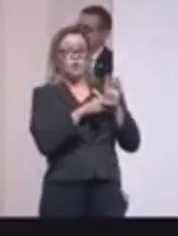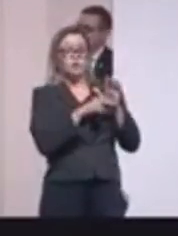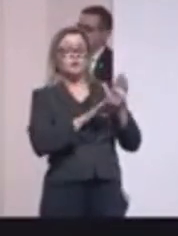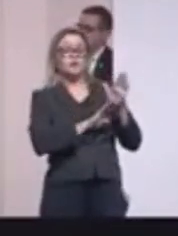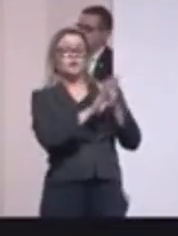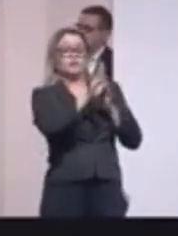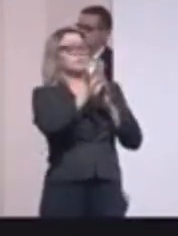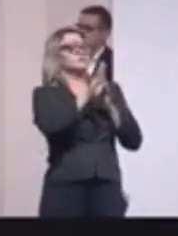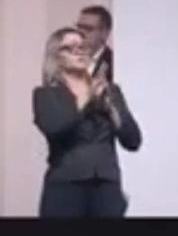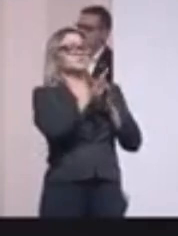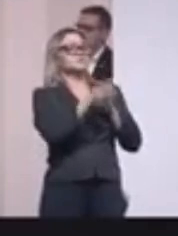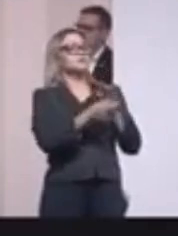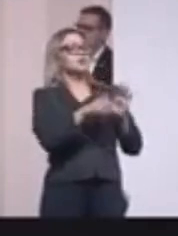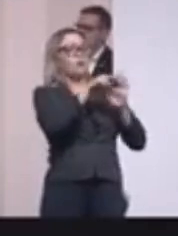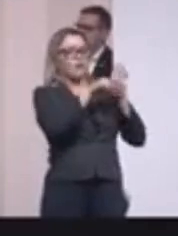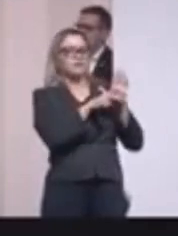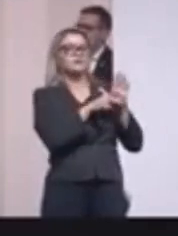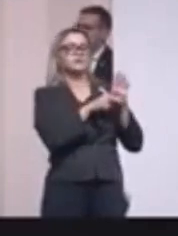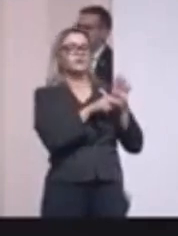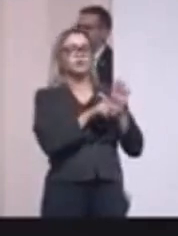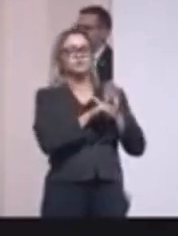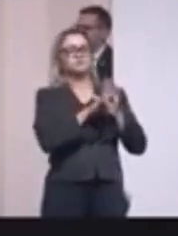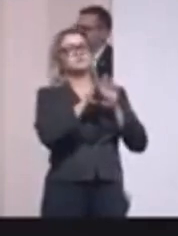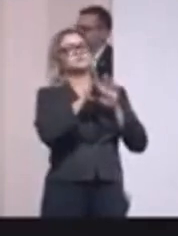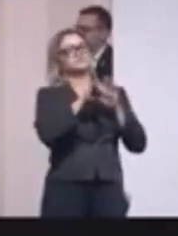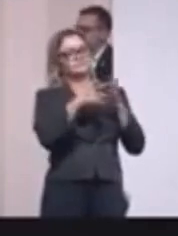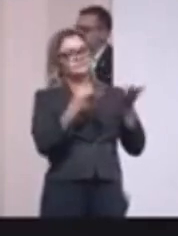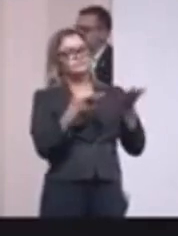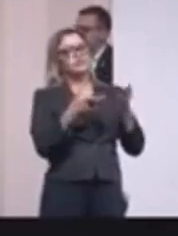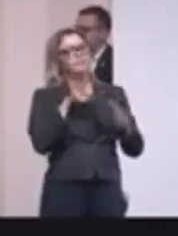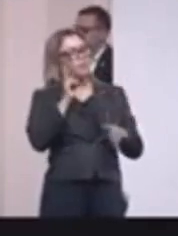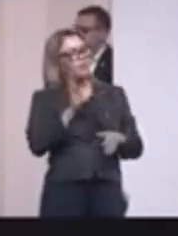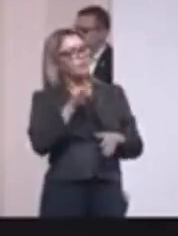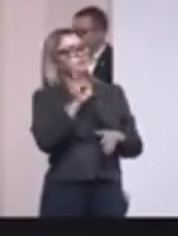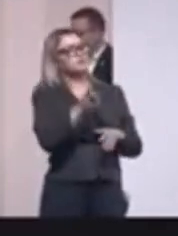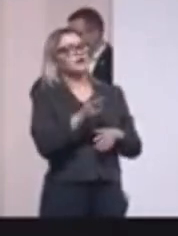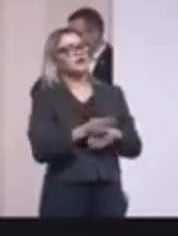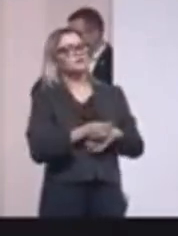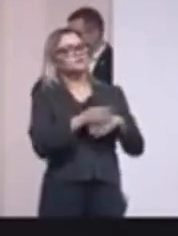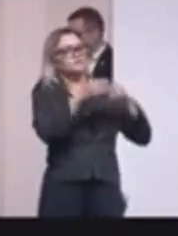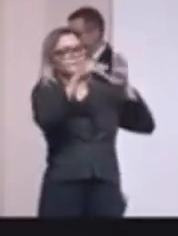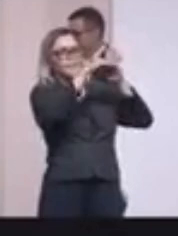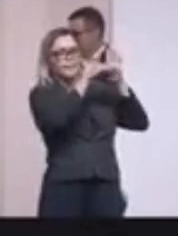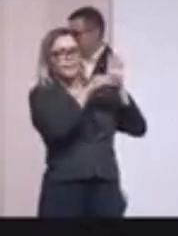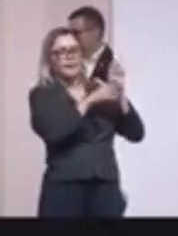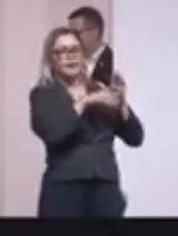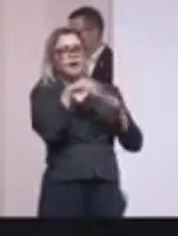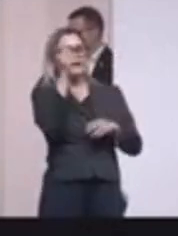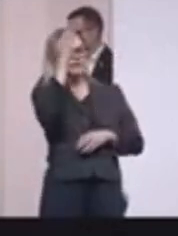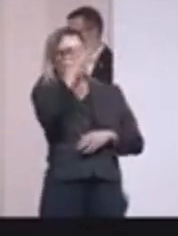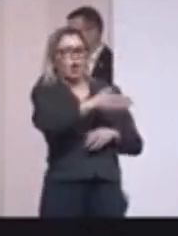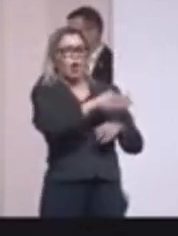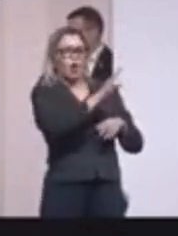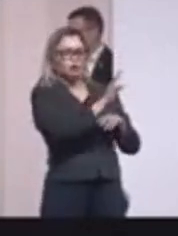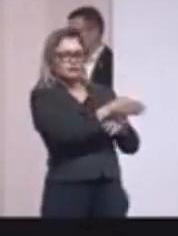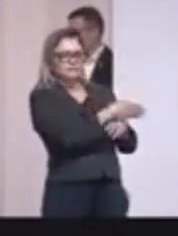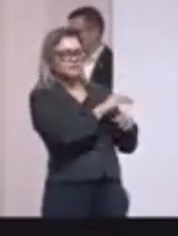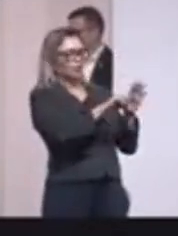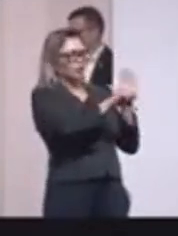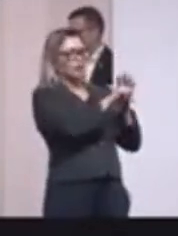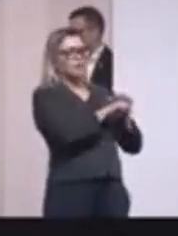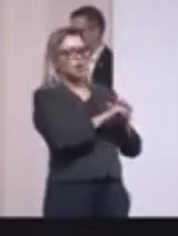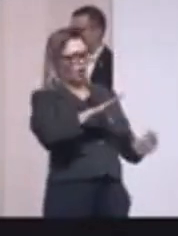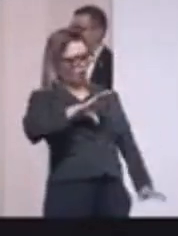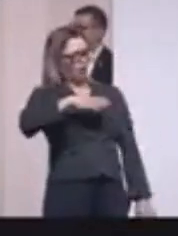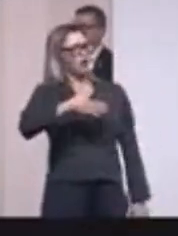progresso sem ordem. Esse tem sido o nosso lema e nós vamos continuar impondo as derrotas ao crime com coragem, sem